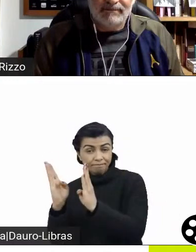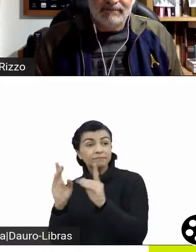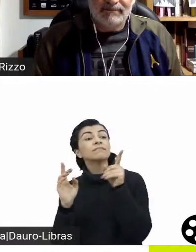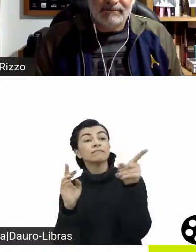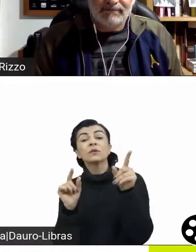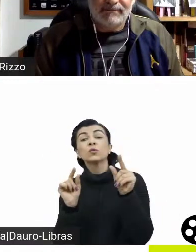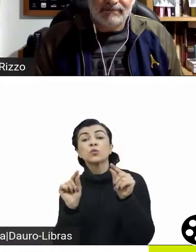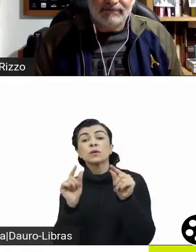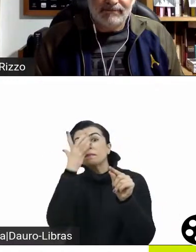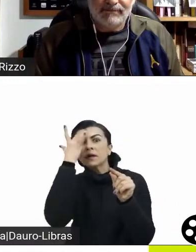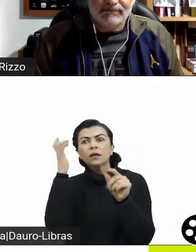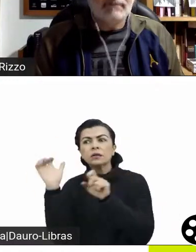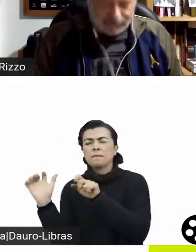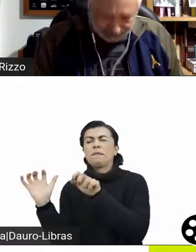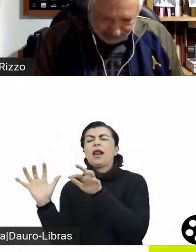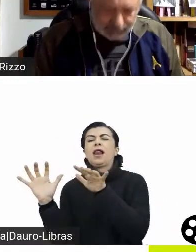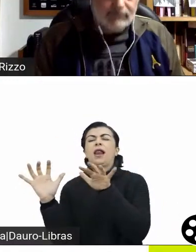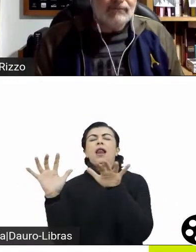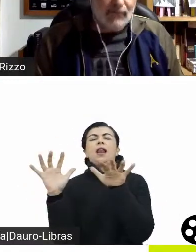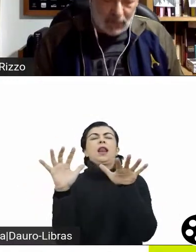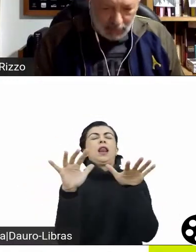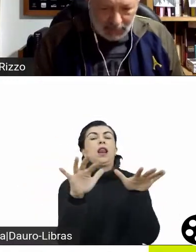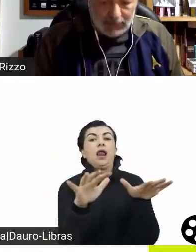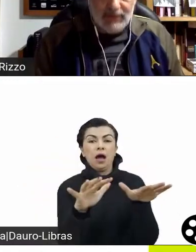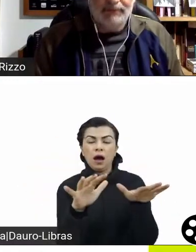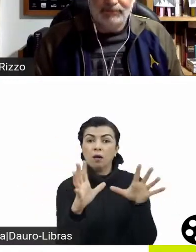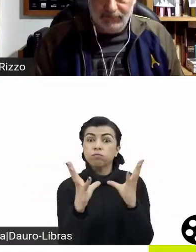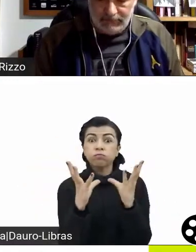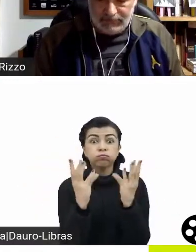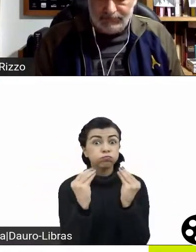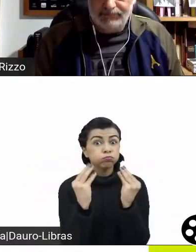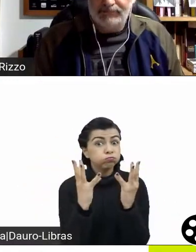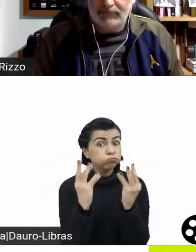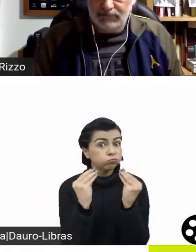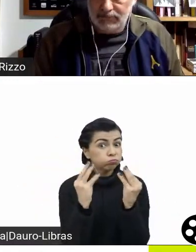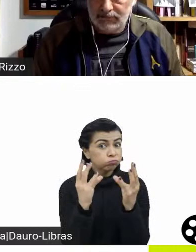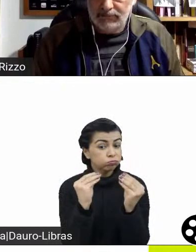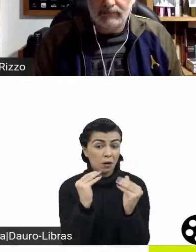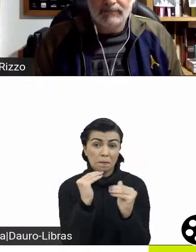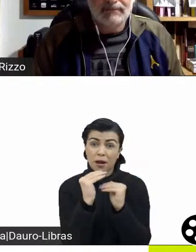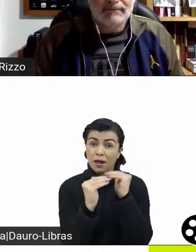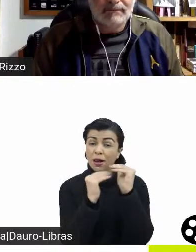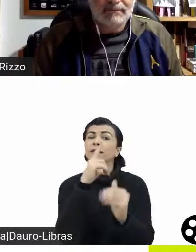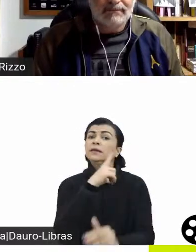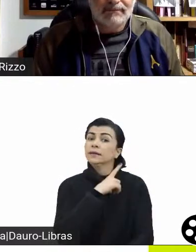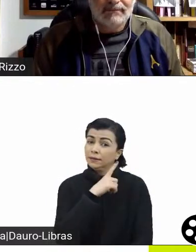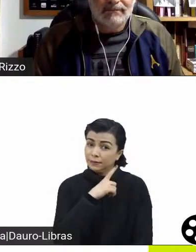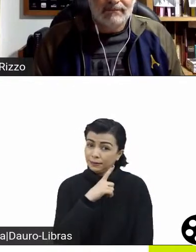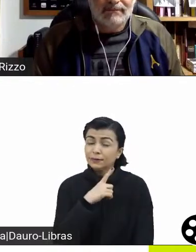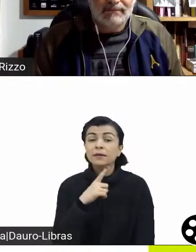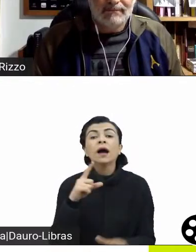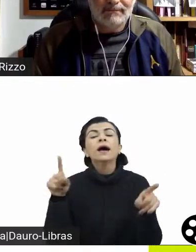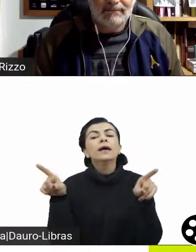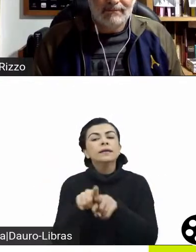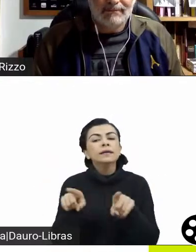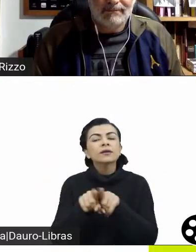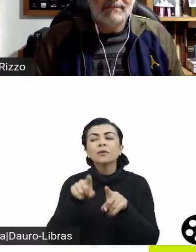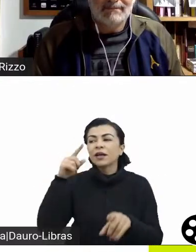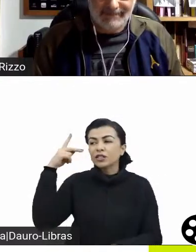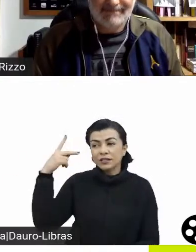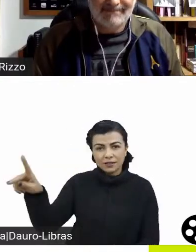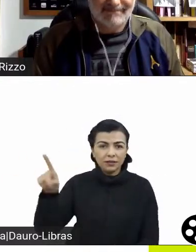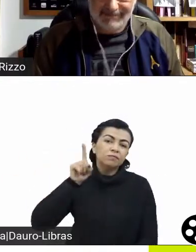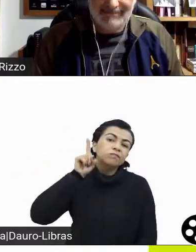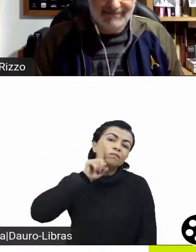bilheteria, ele também inspirou o musical da Broadway, o Mamma Mia. E quando ele completou 25 anos, o musical Casamento de Muriel,